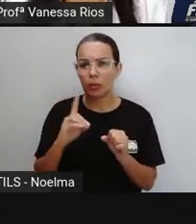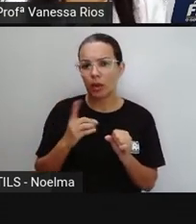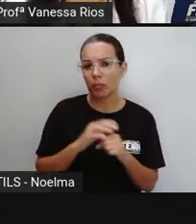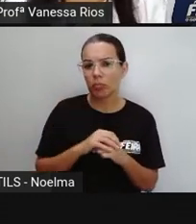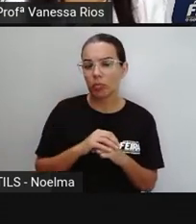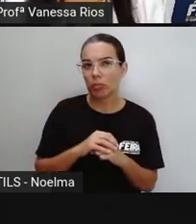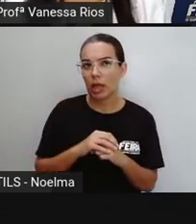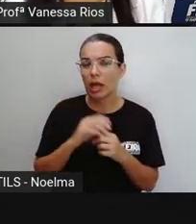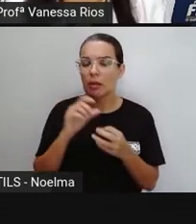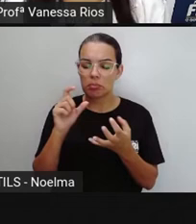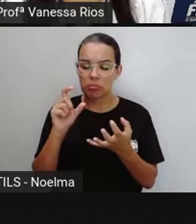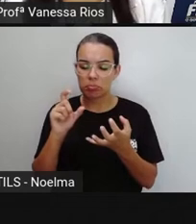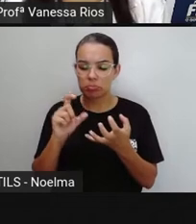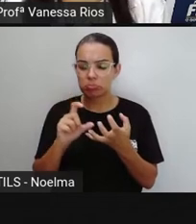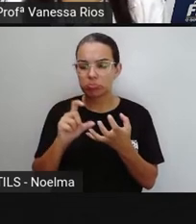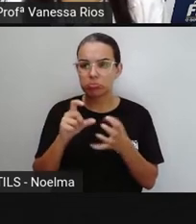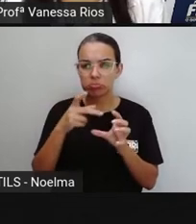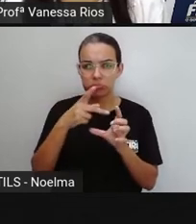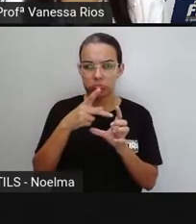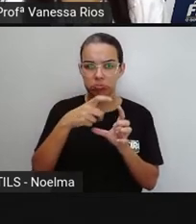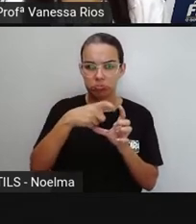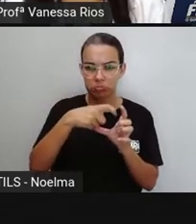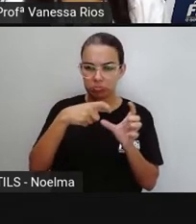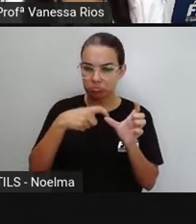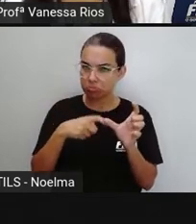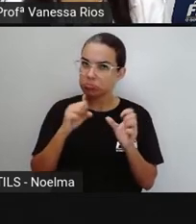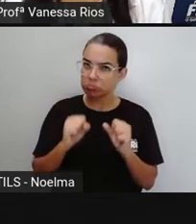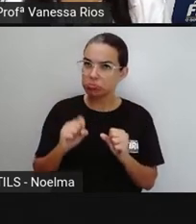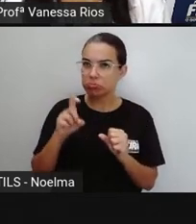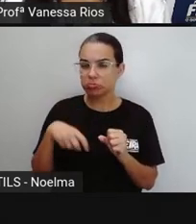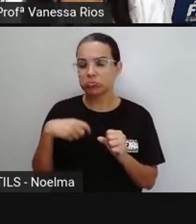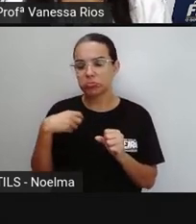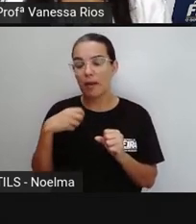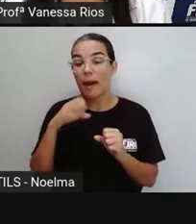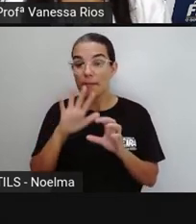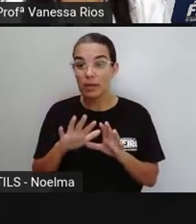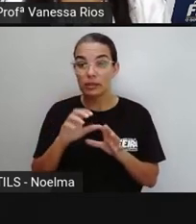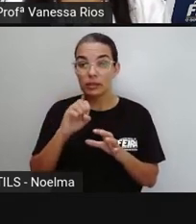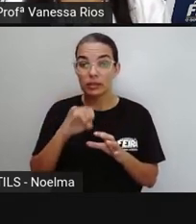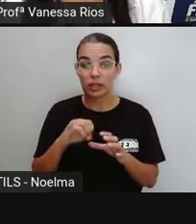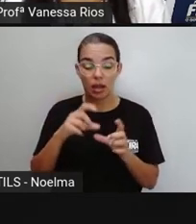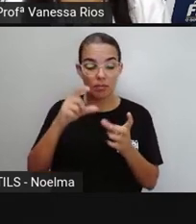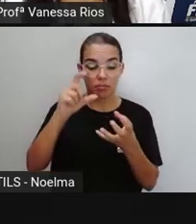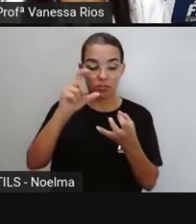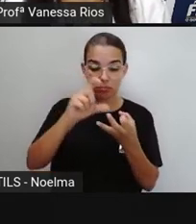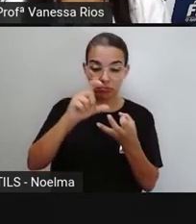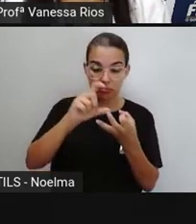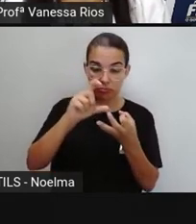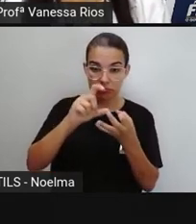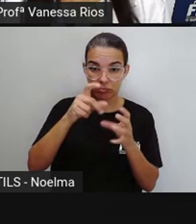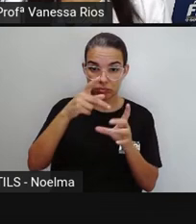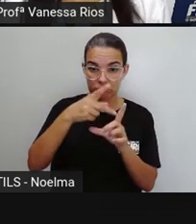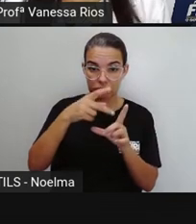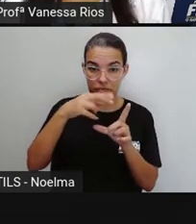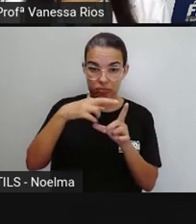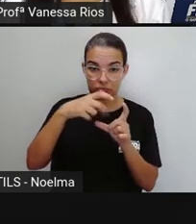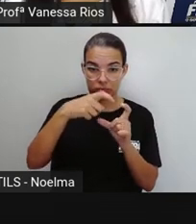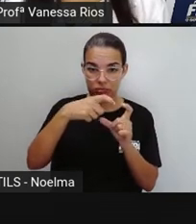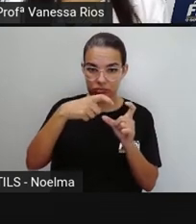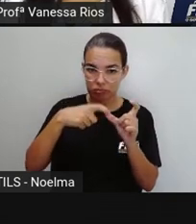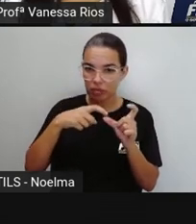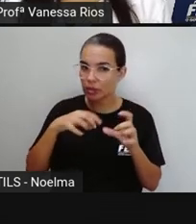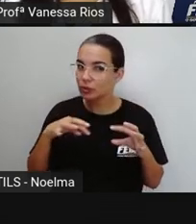ser que o acento seja necessário ou não. Mas se elas forem pró-paroxítonas, todas